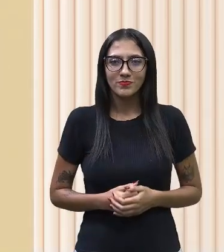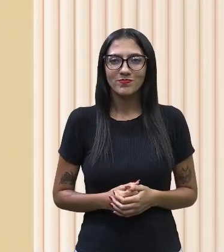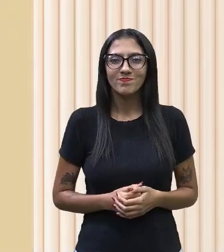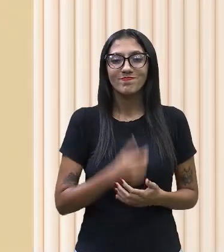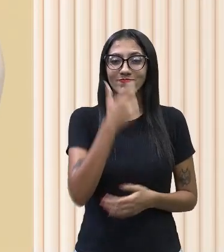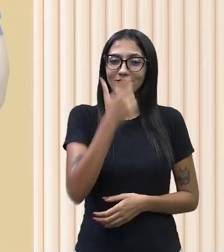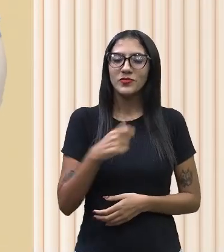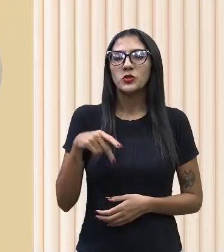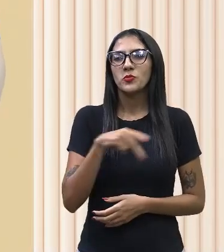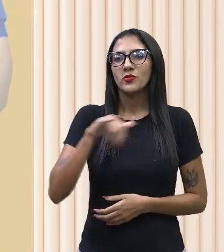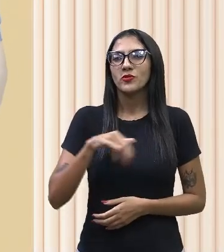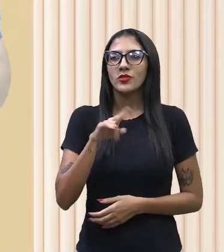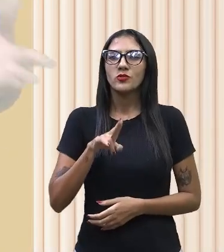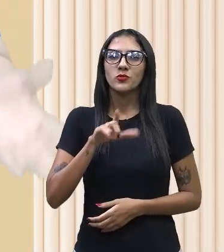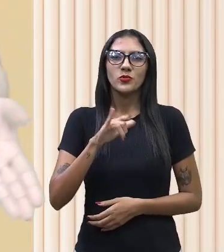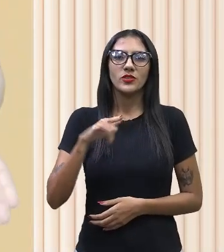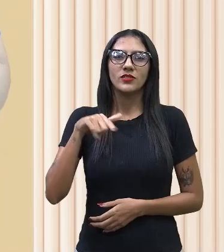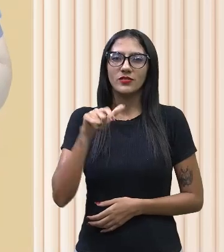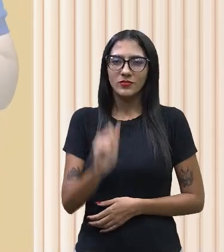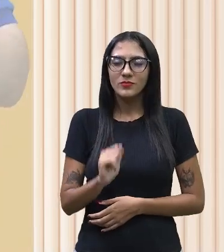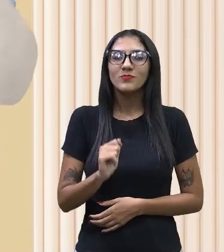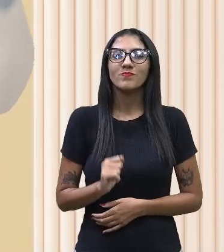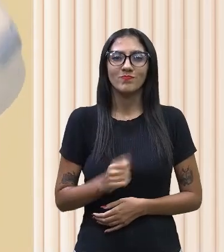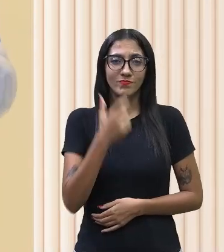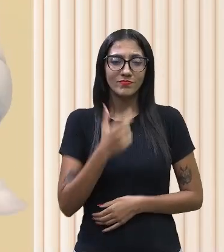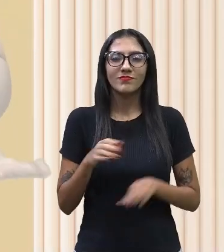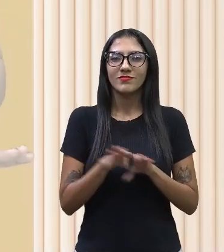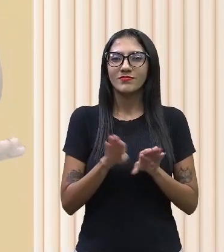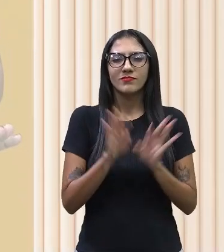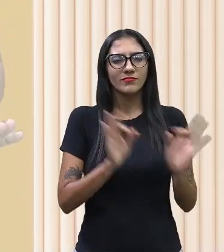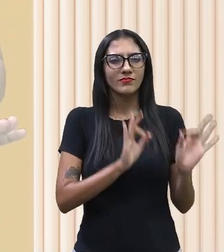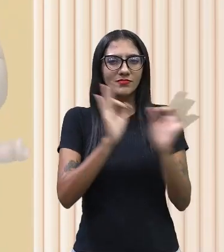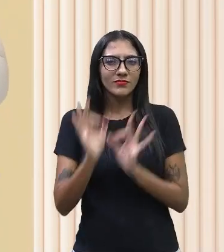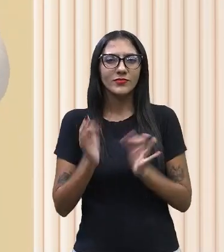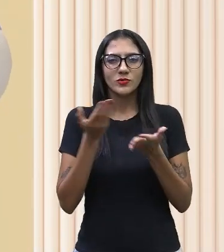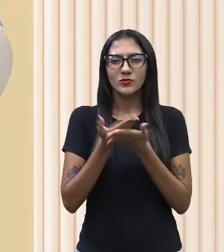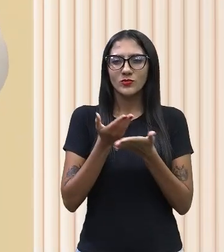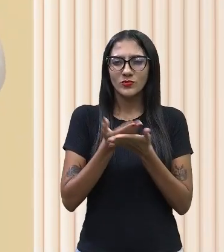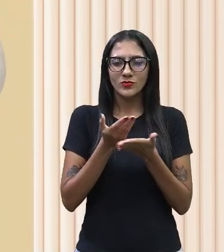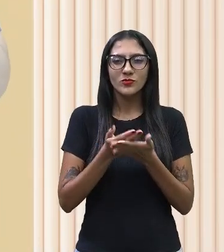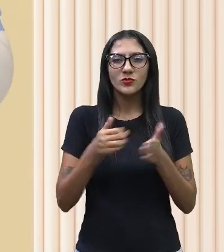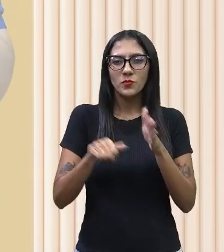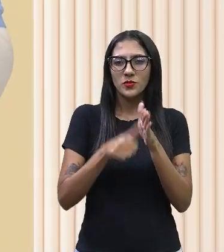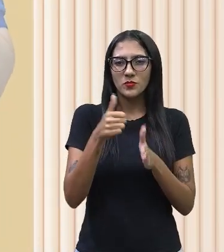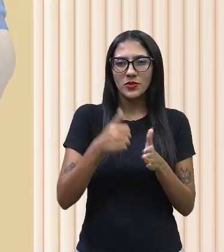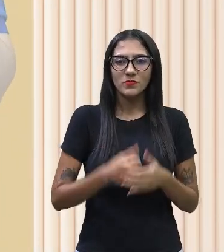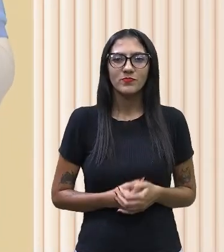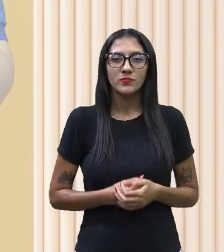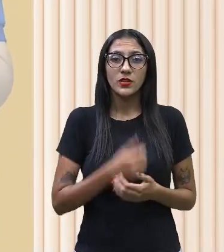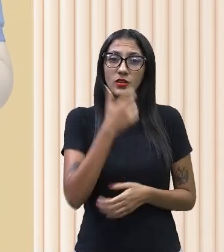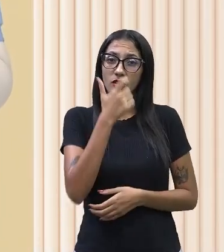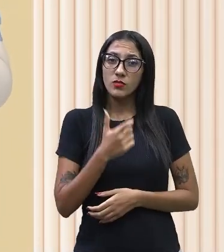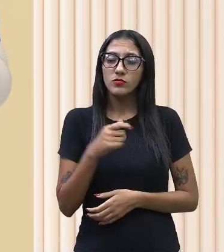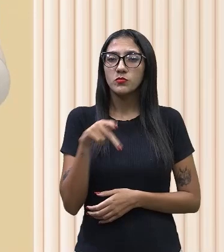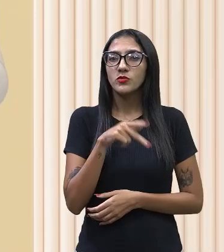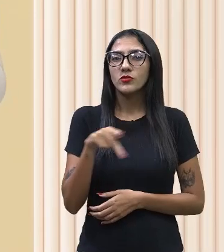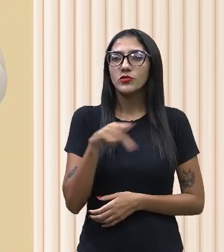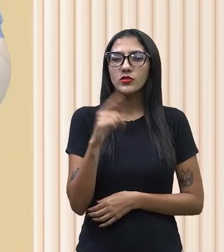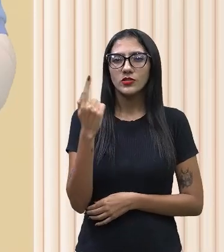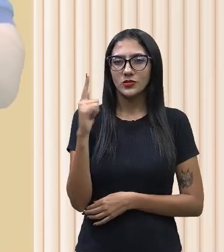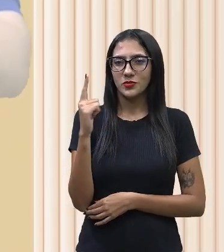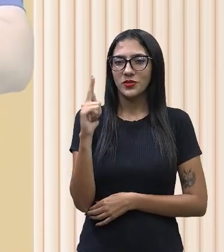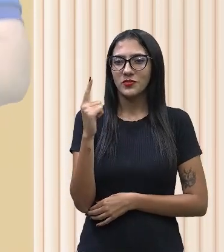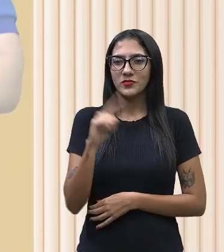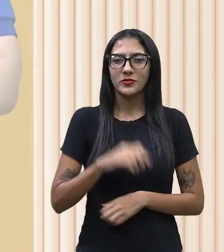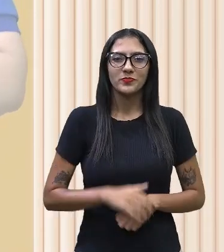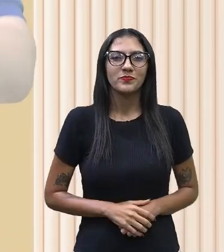Eu sou a professora Juliana e estarei acompanhando vocês ao longo da nossa primeira aula e eu sou professora de geografia.